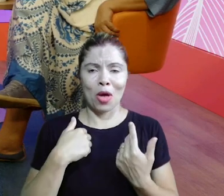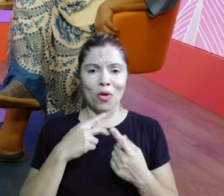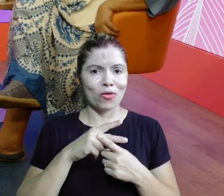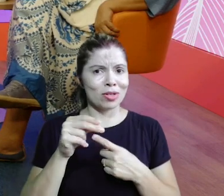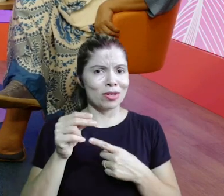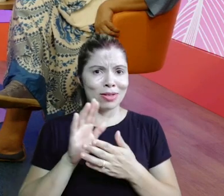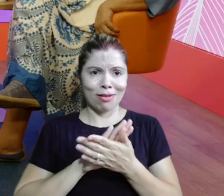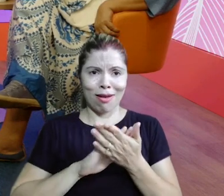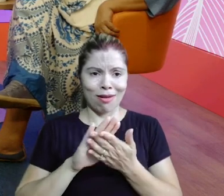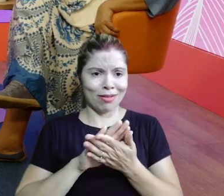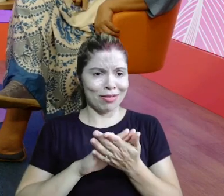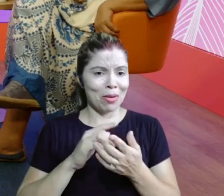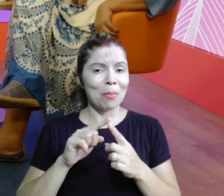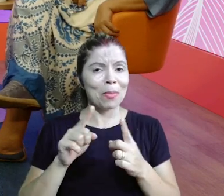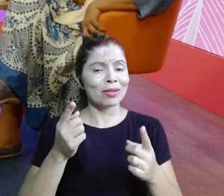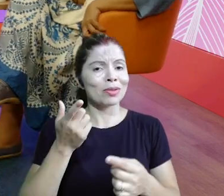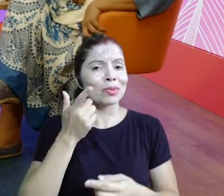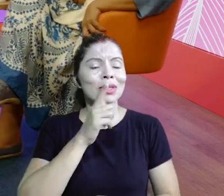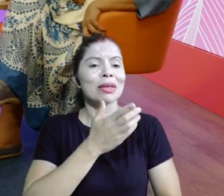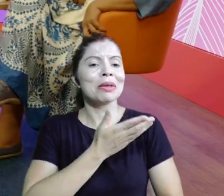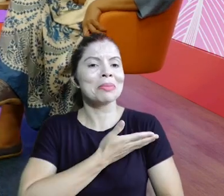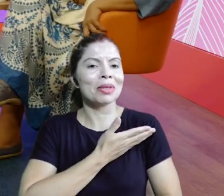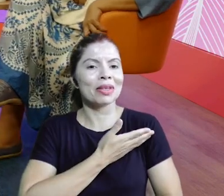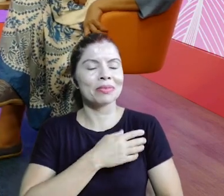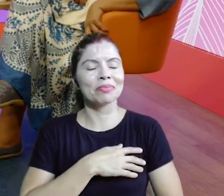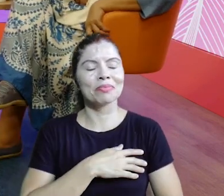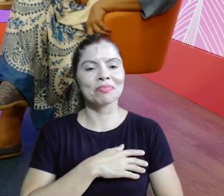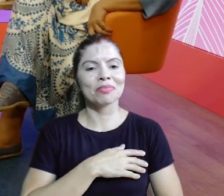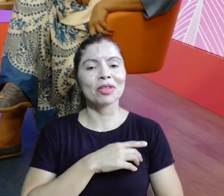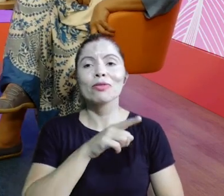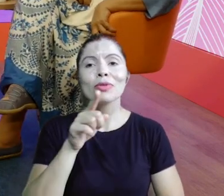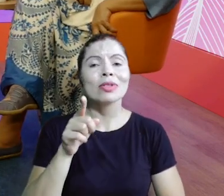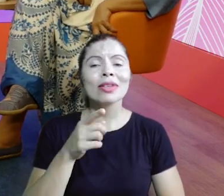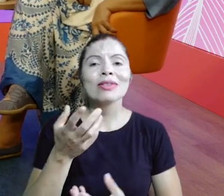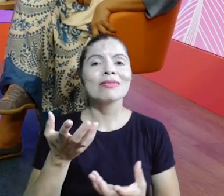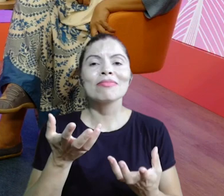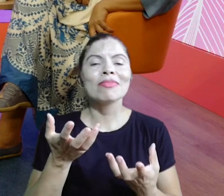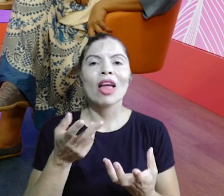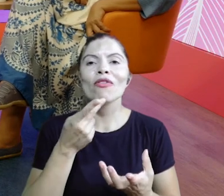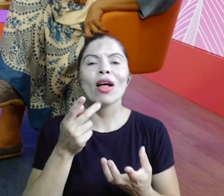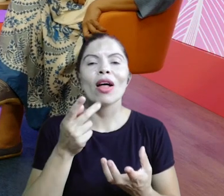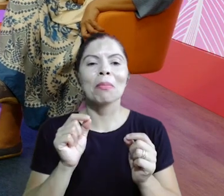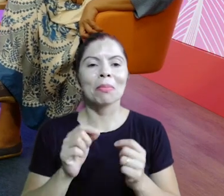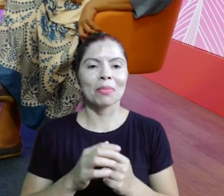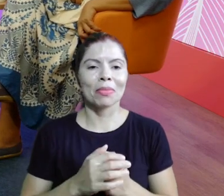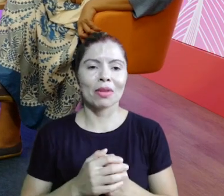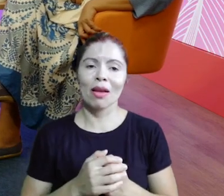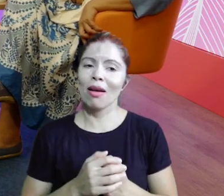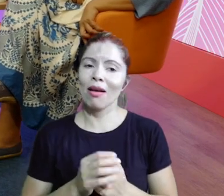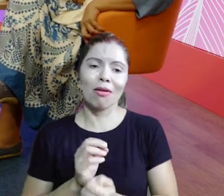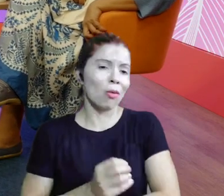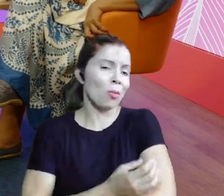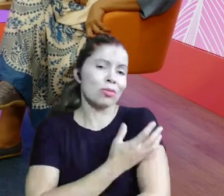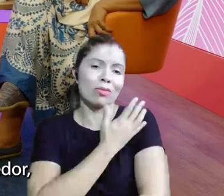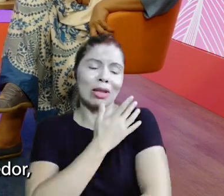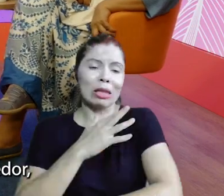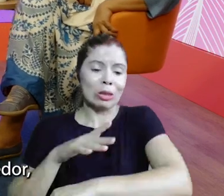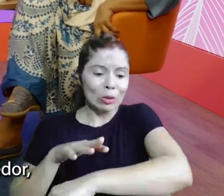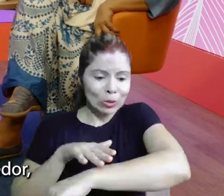amigas. Isso, eu ganhei as amigas. O vocês falam para mim? Ai, eu estou emocionada, assim, arrepiada.